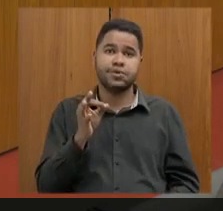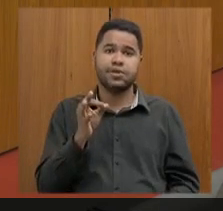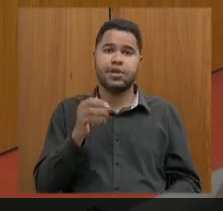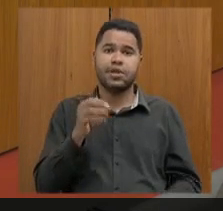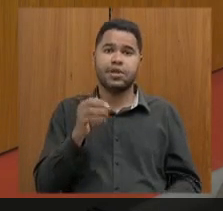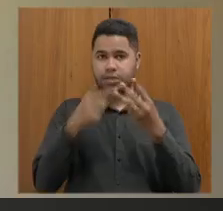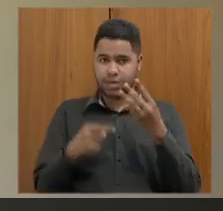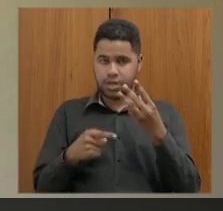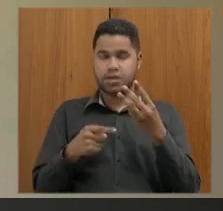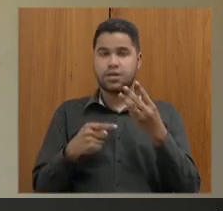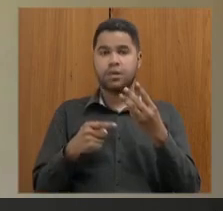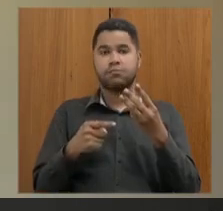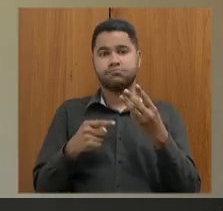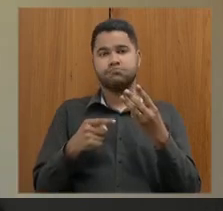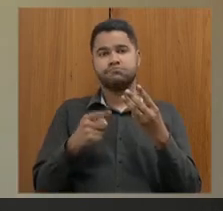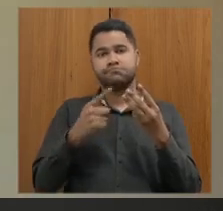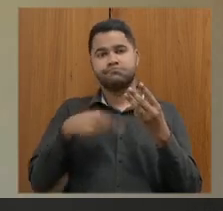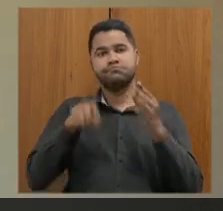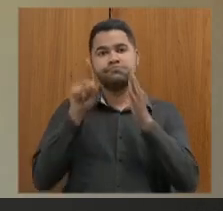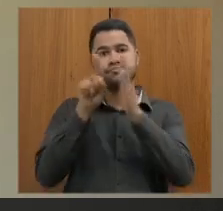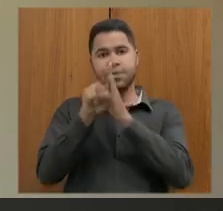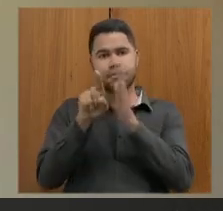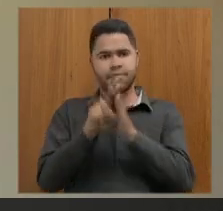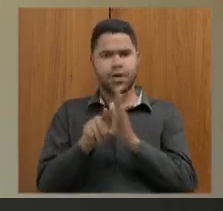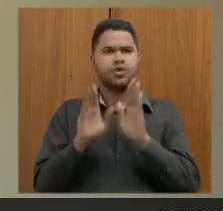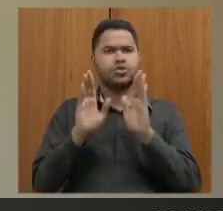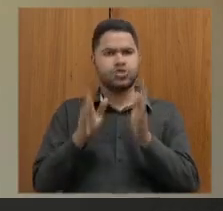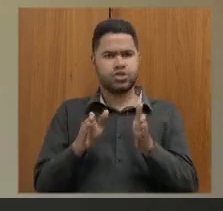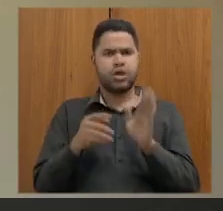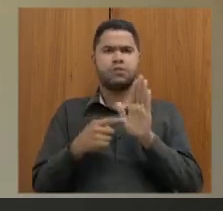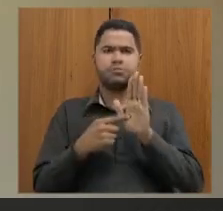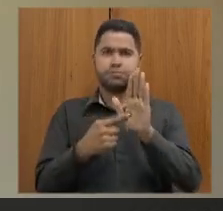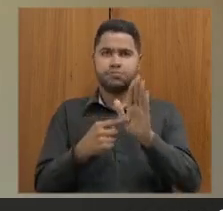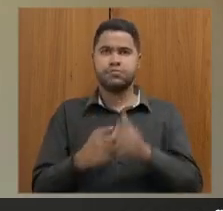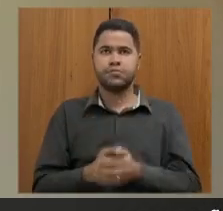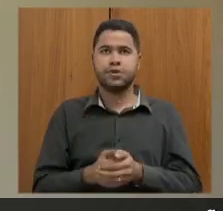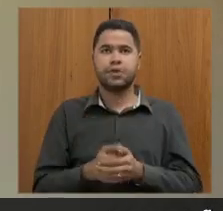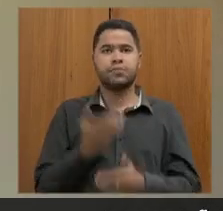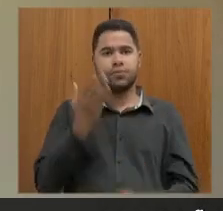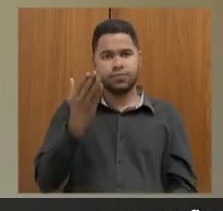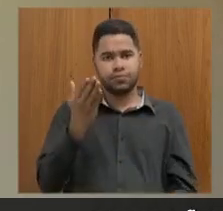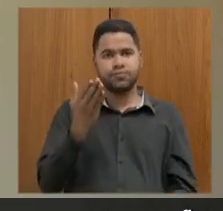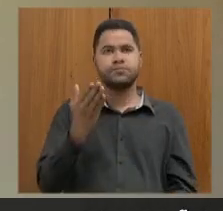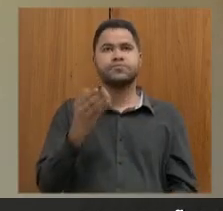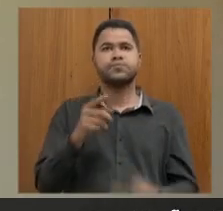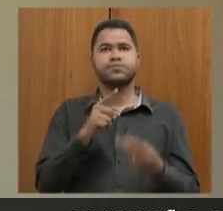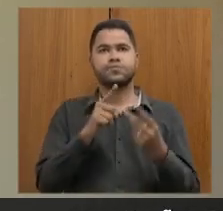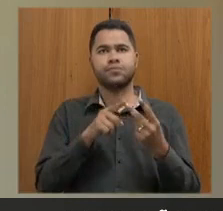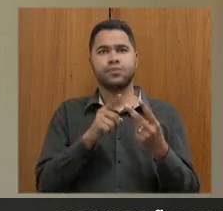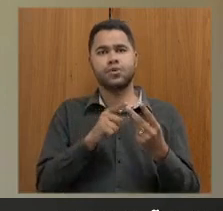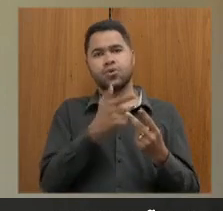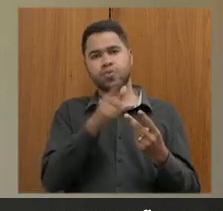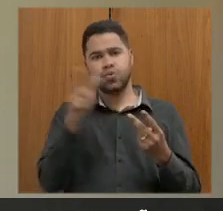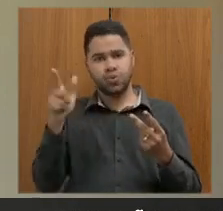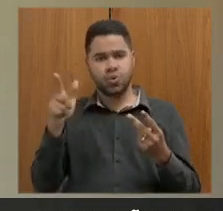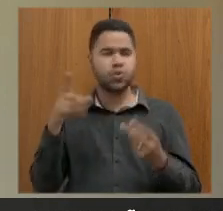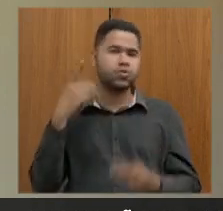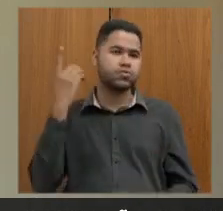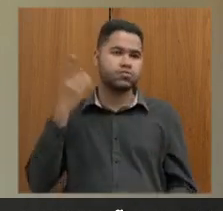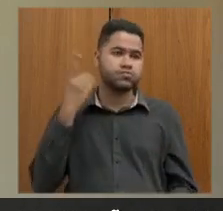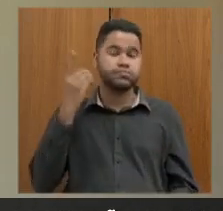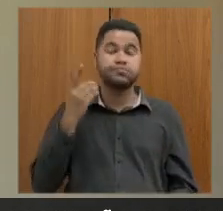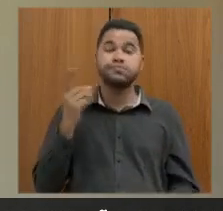suspensos. Boa parte dos meus questionamentos já foram apresentados pela senhora e pelos outros parlamentares.